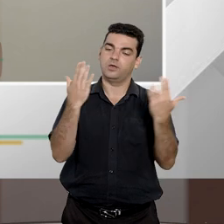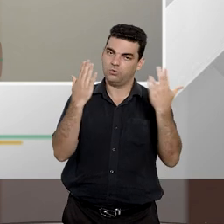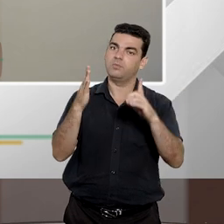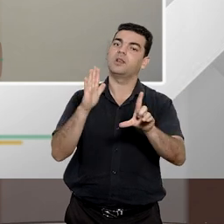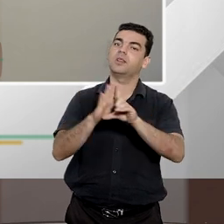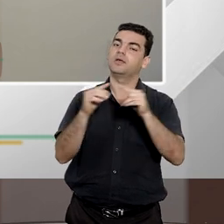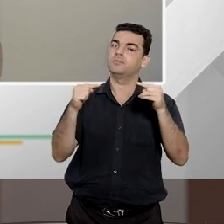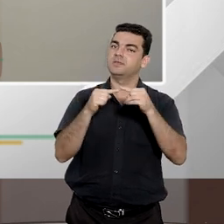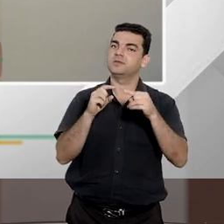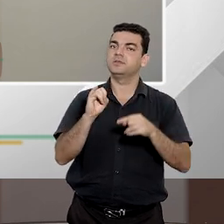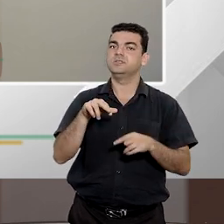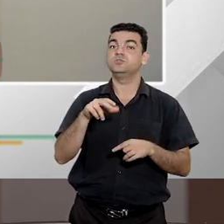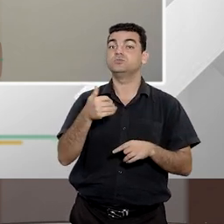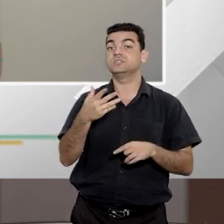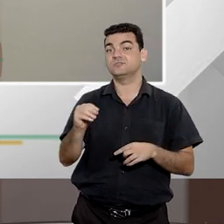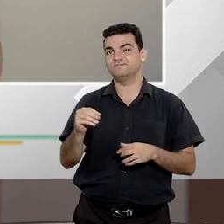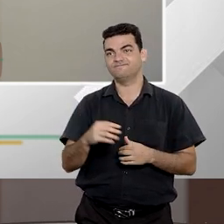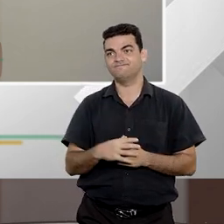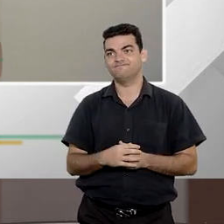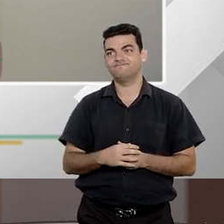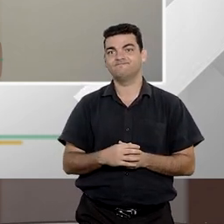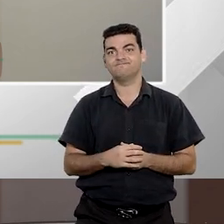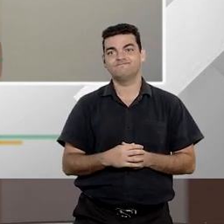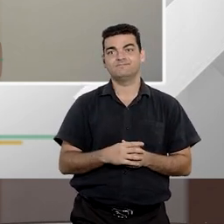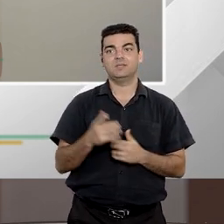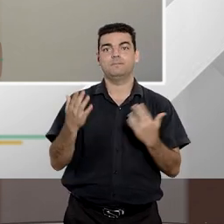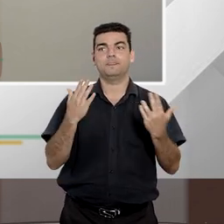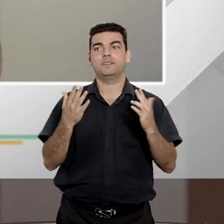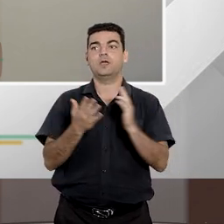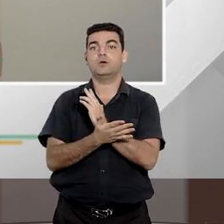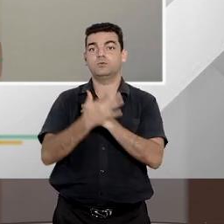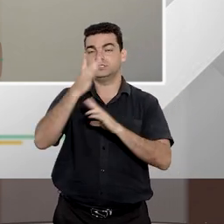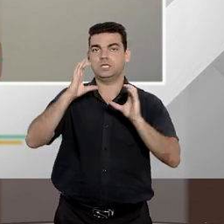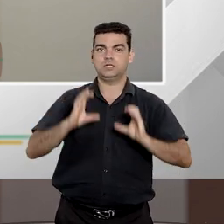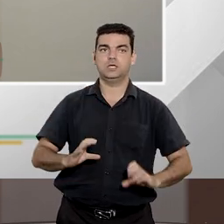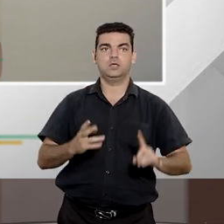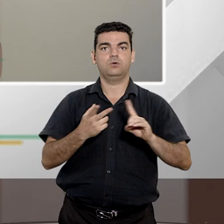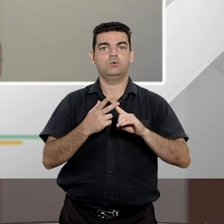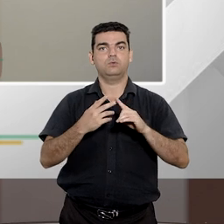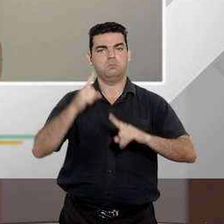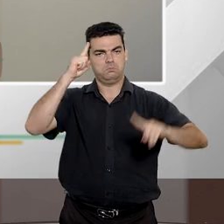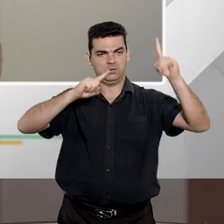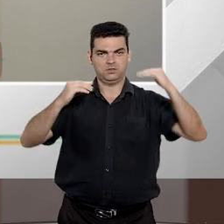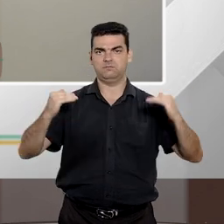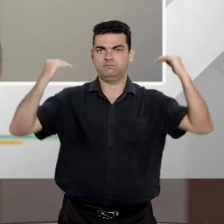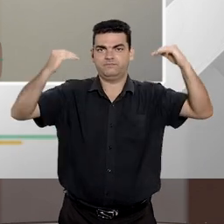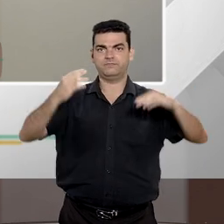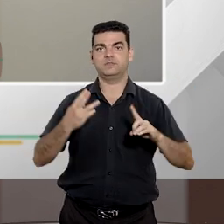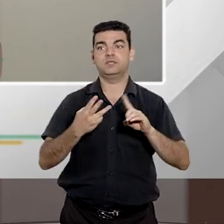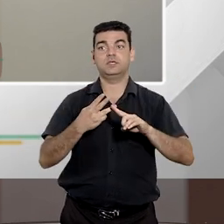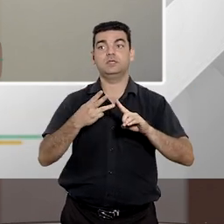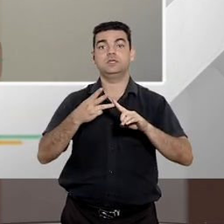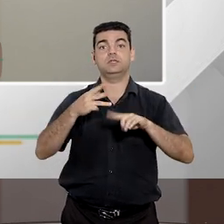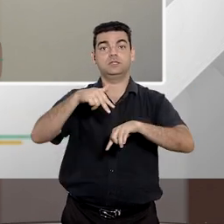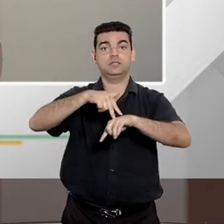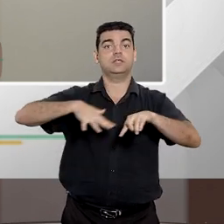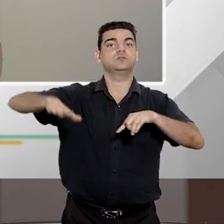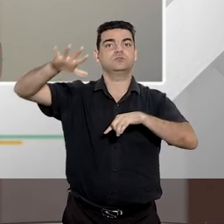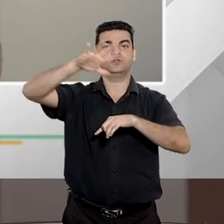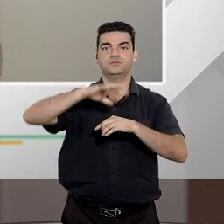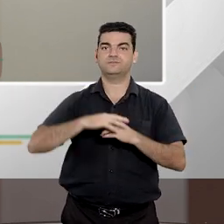liberdades constitucionais e prerrogativas relacionados a cidadania soberania e nacionalidade